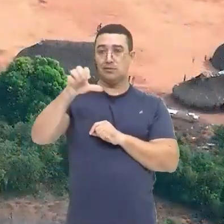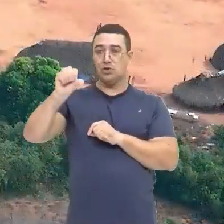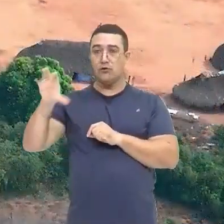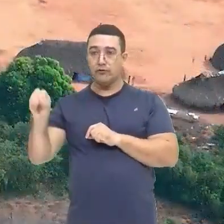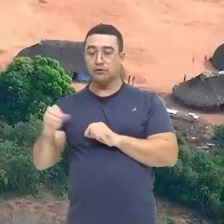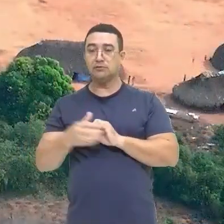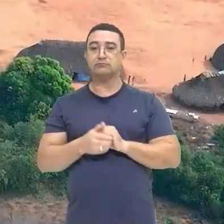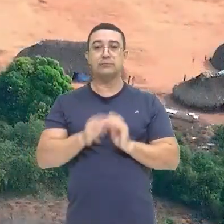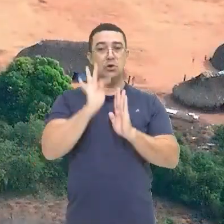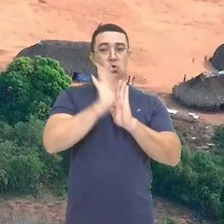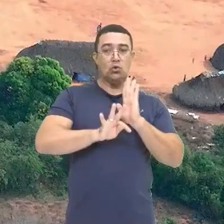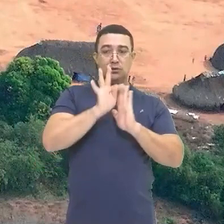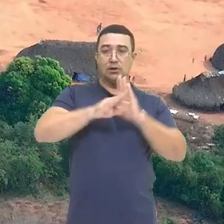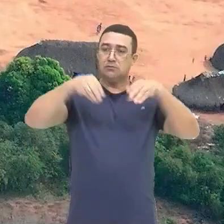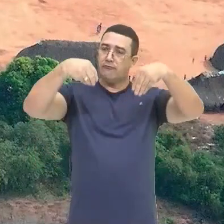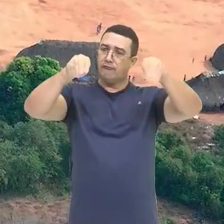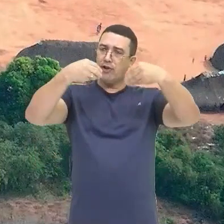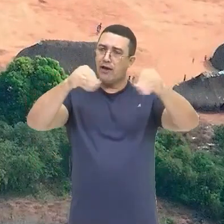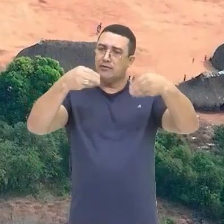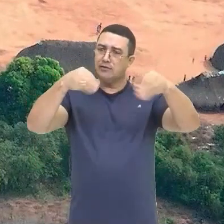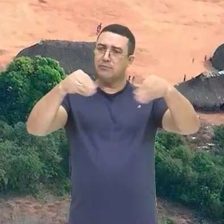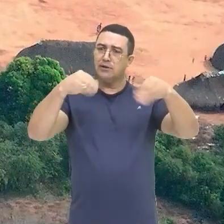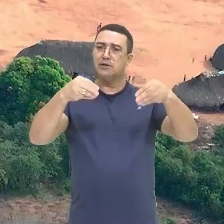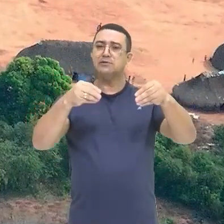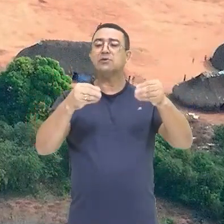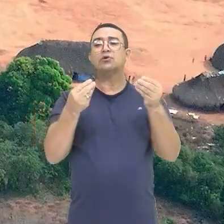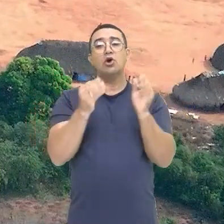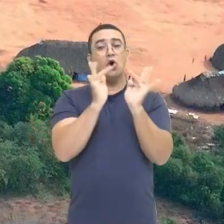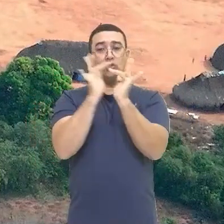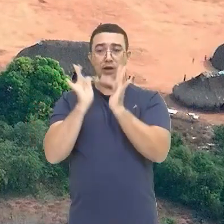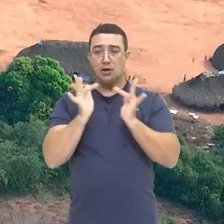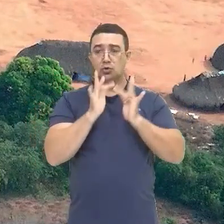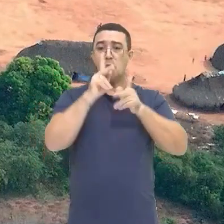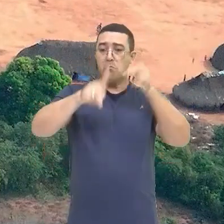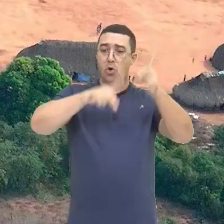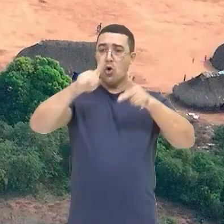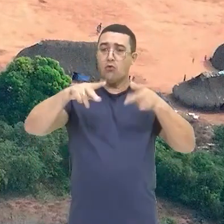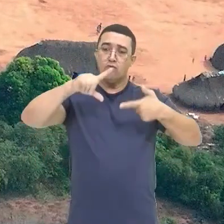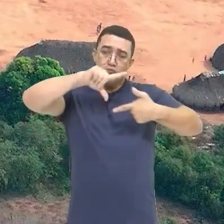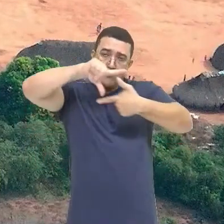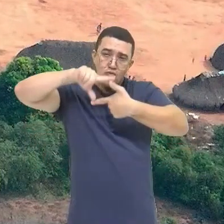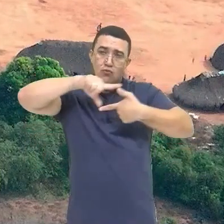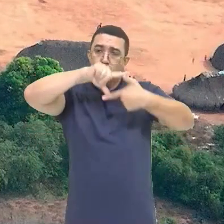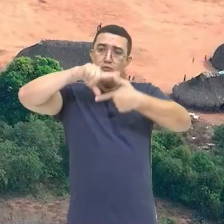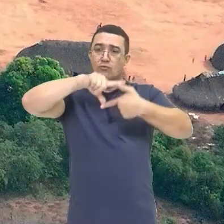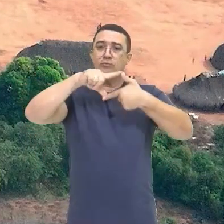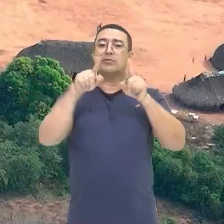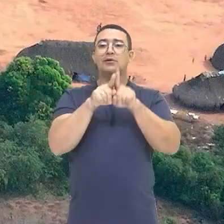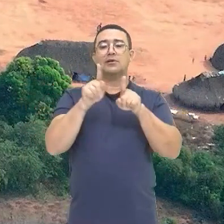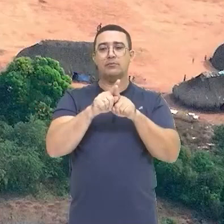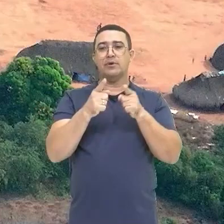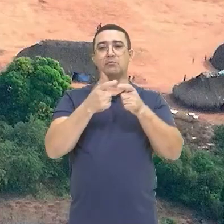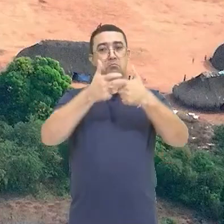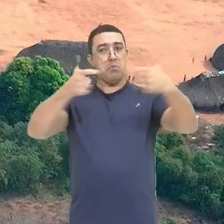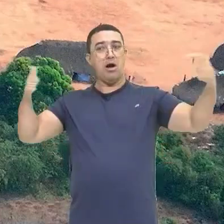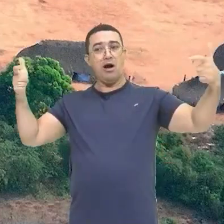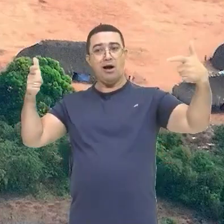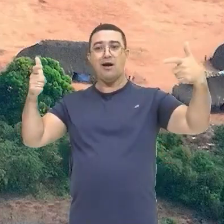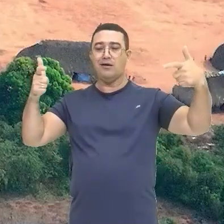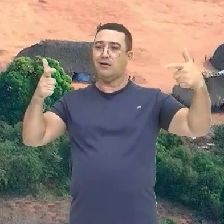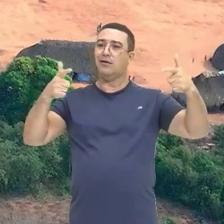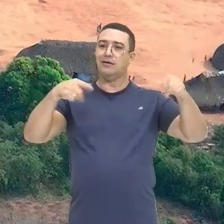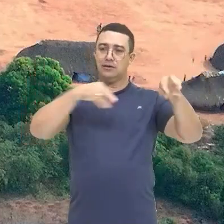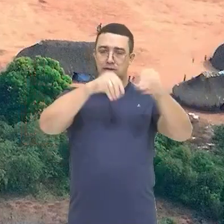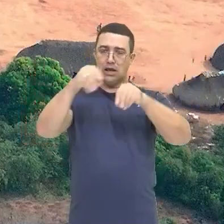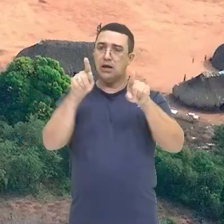PL Ainda flexibiliza O contato com povos isolados Proíbe a ampliação De terras Que já foram demarcadas E permite a exploração